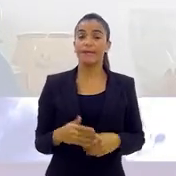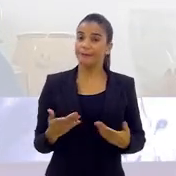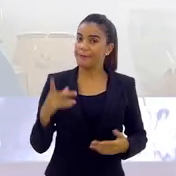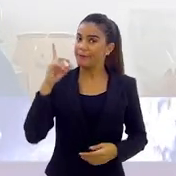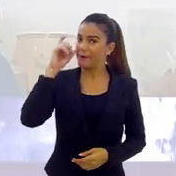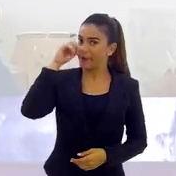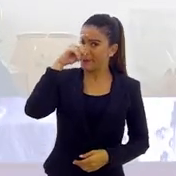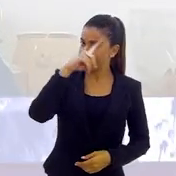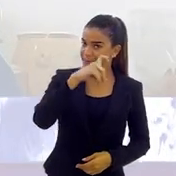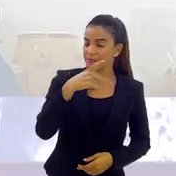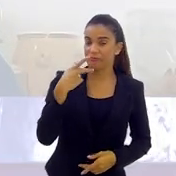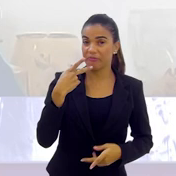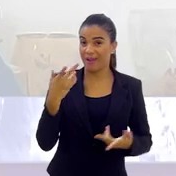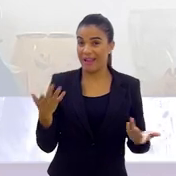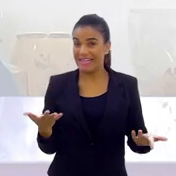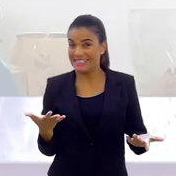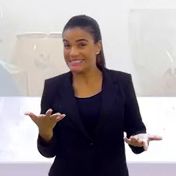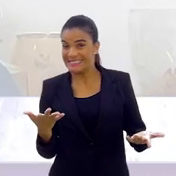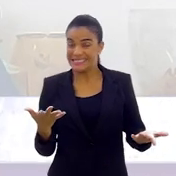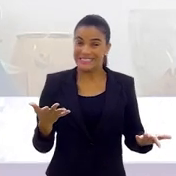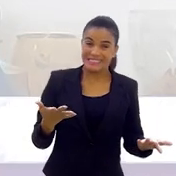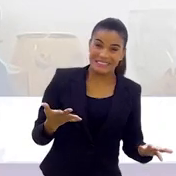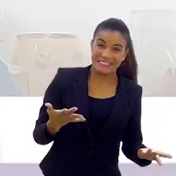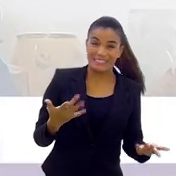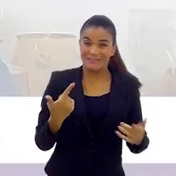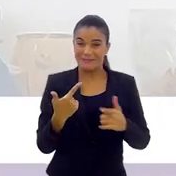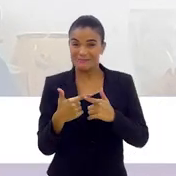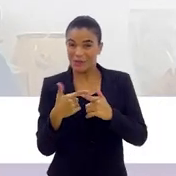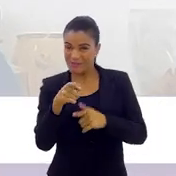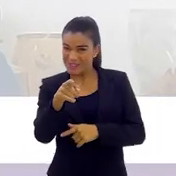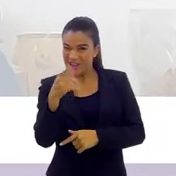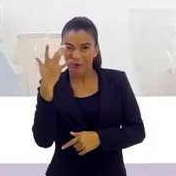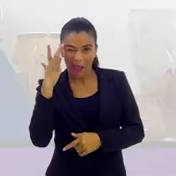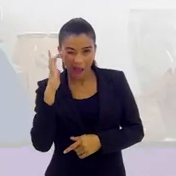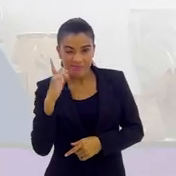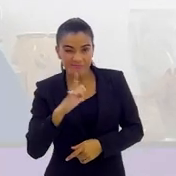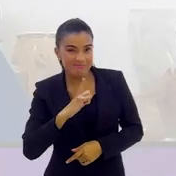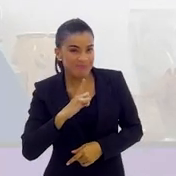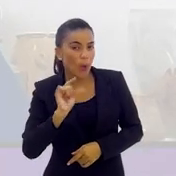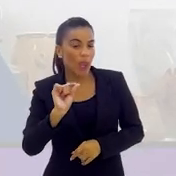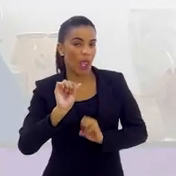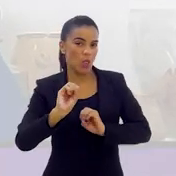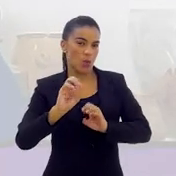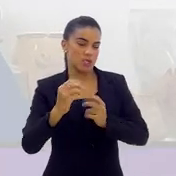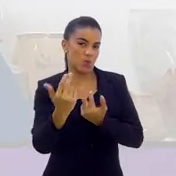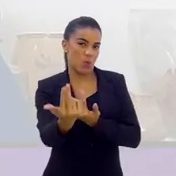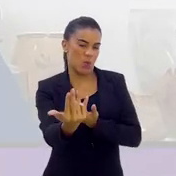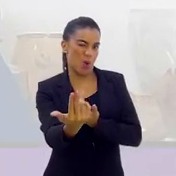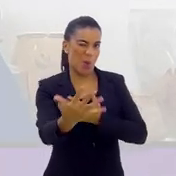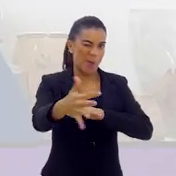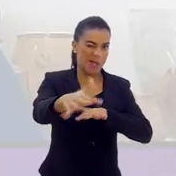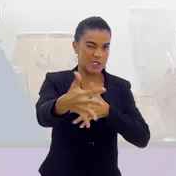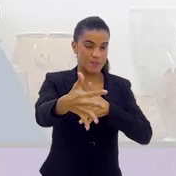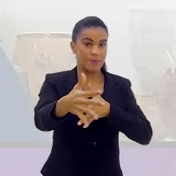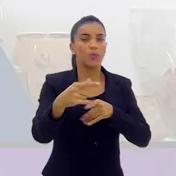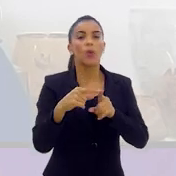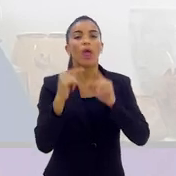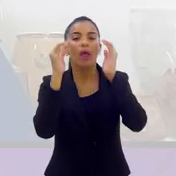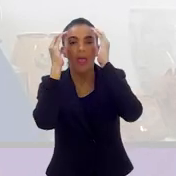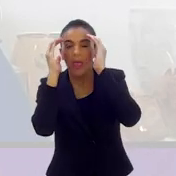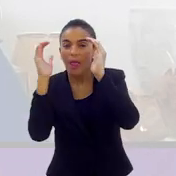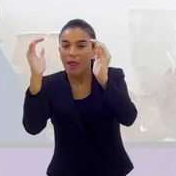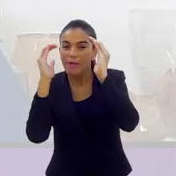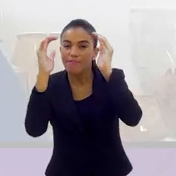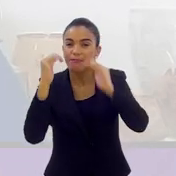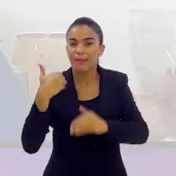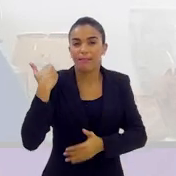difíceis de se falar, Terno e Rui. Provavelmente você deve ter tido mais ou menos a educação que eu tive também, de